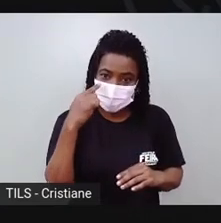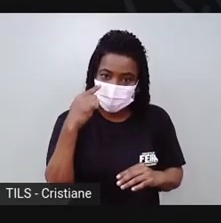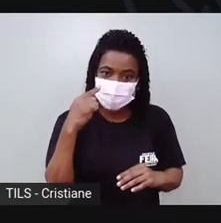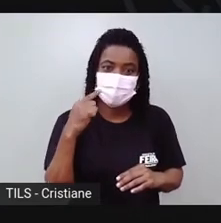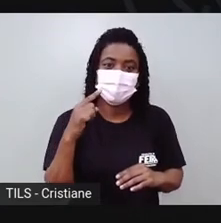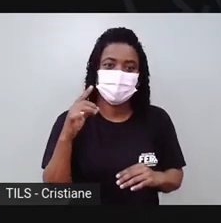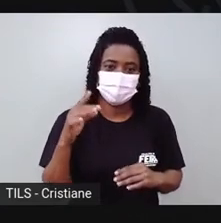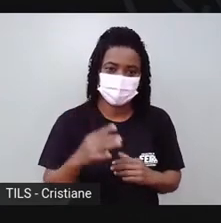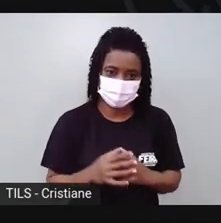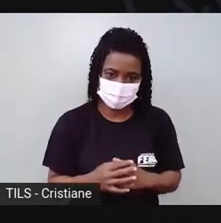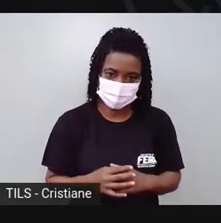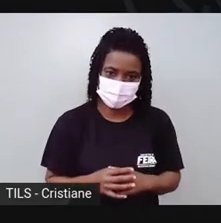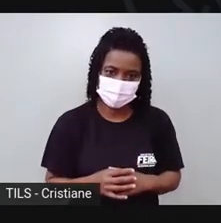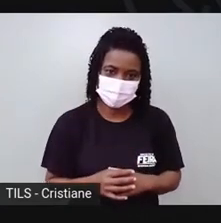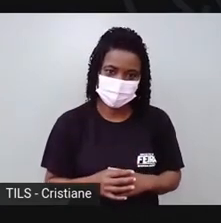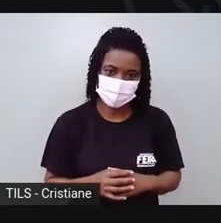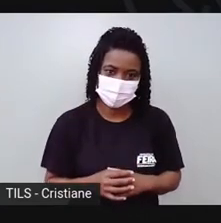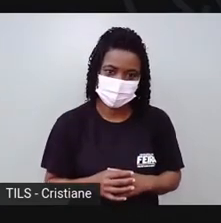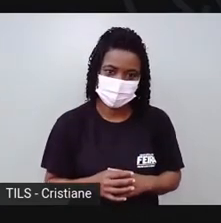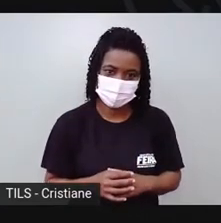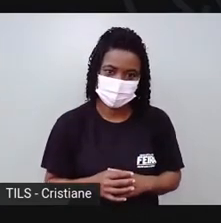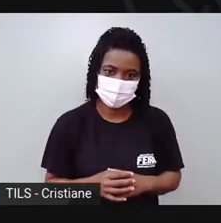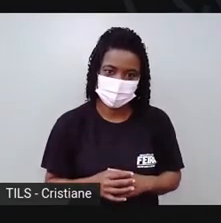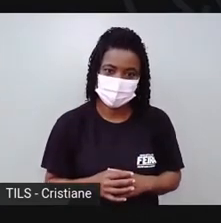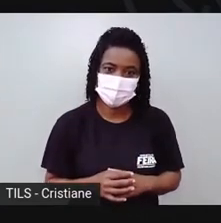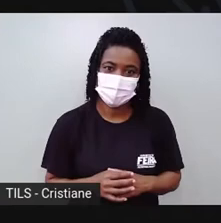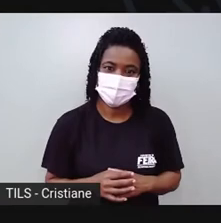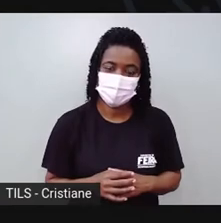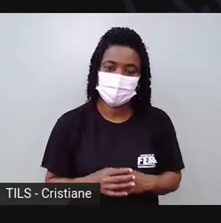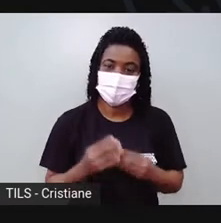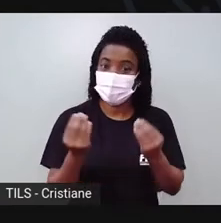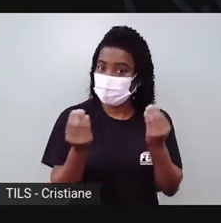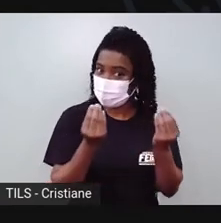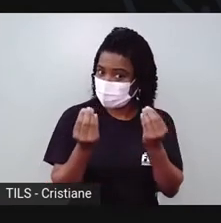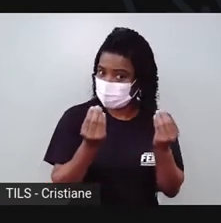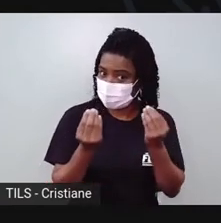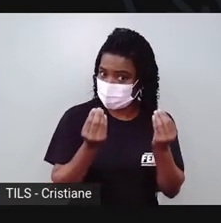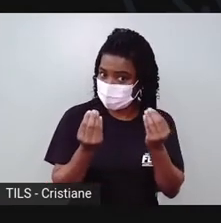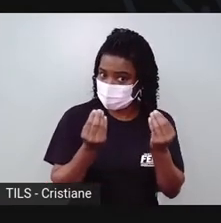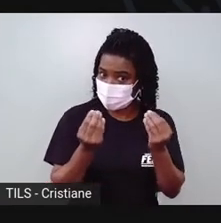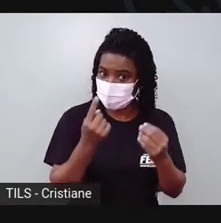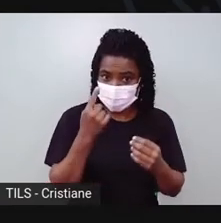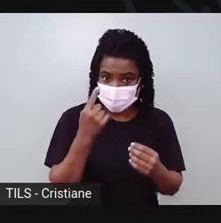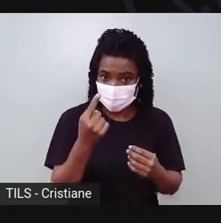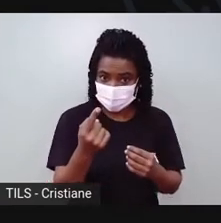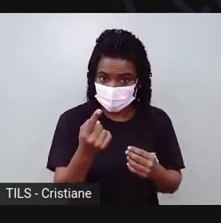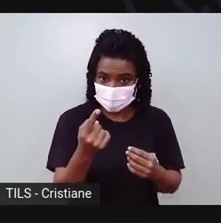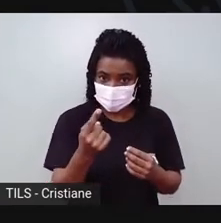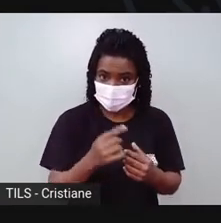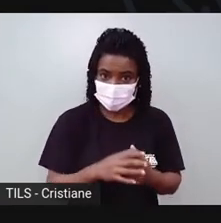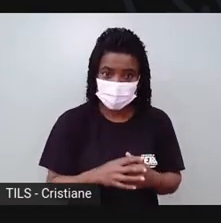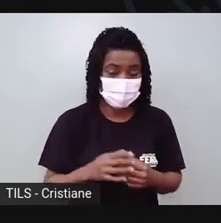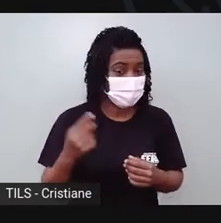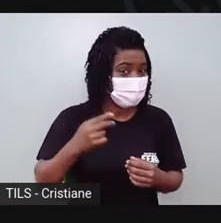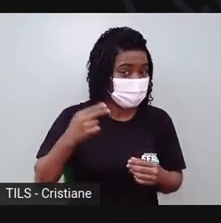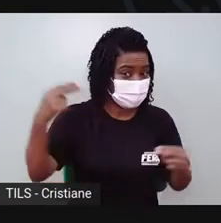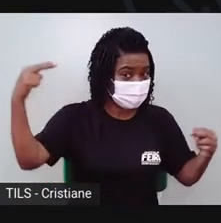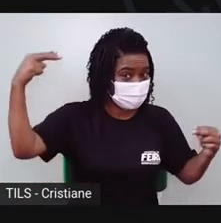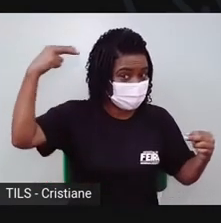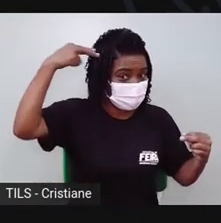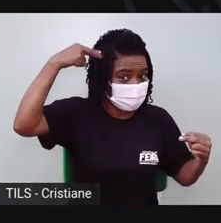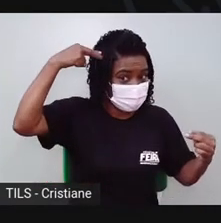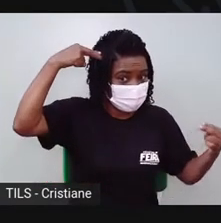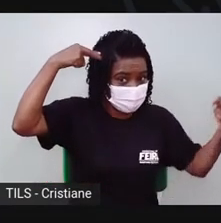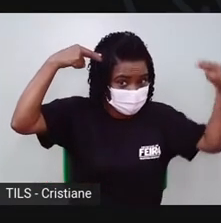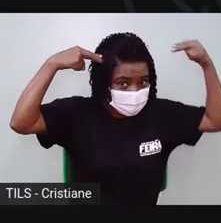colocar aqui. Pra colocar, a gente vai fazer um buraquinho aqui,